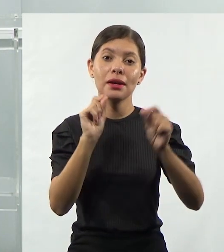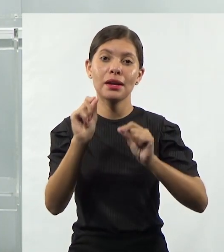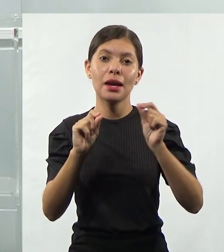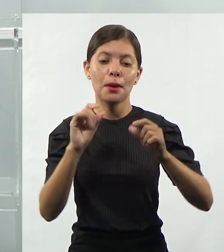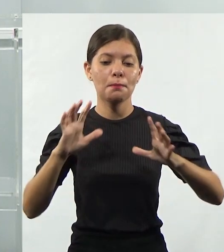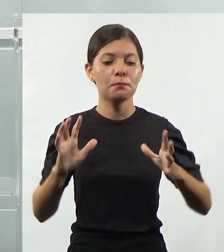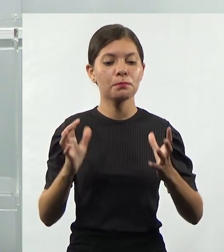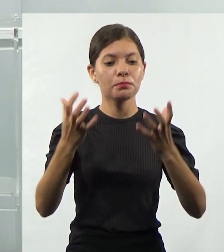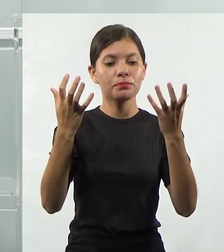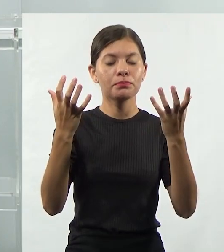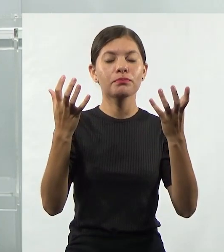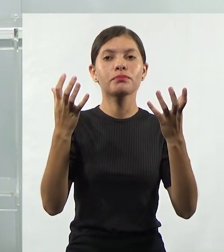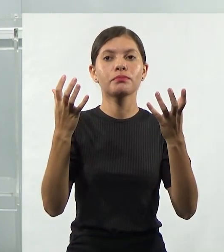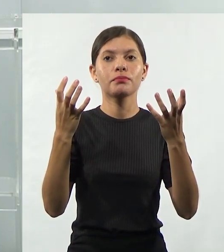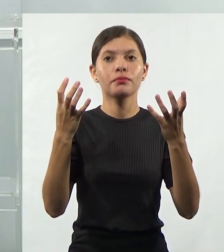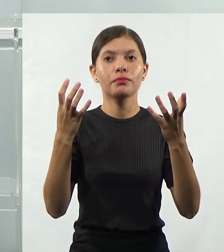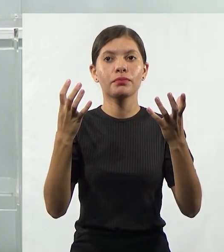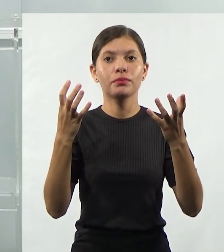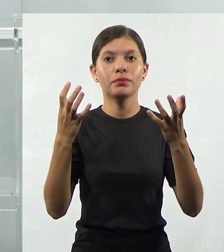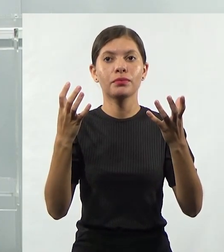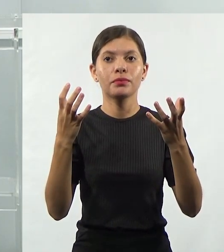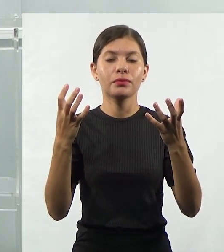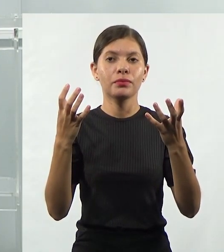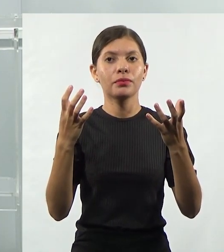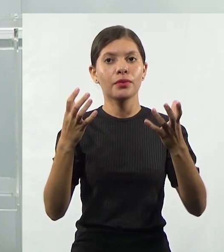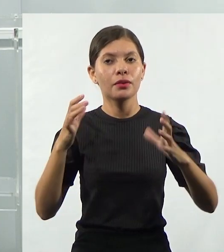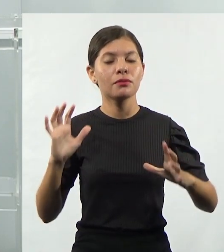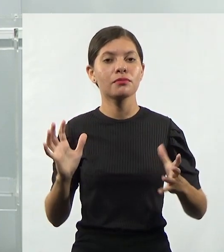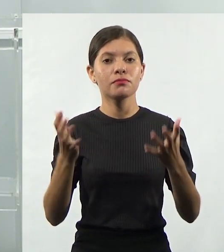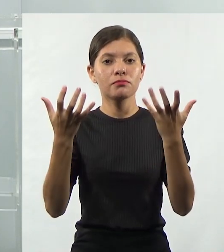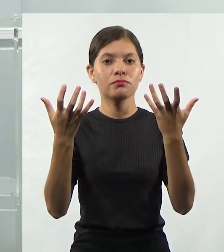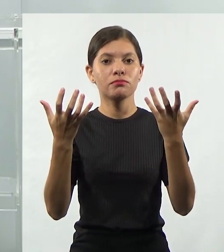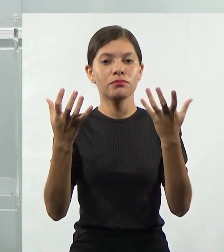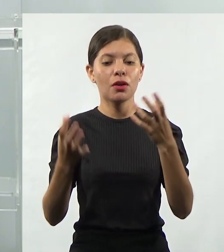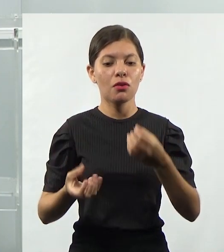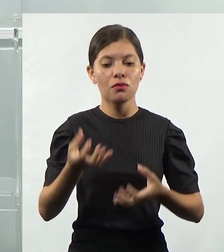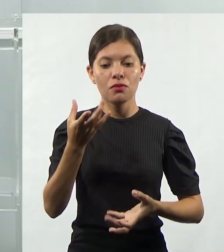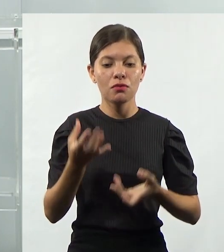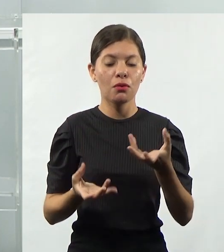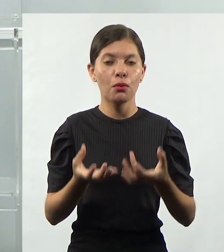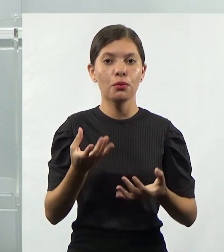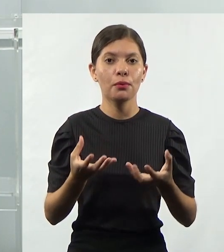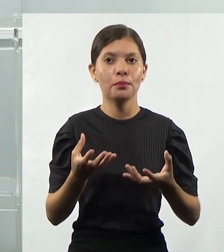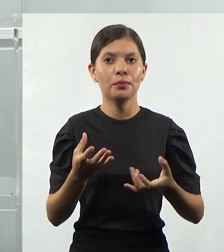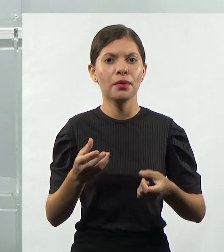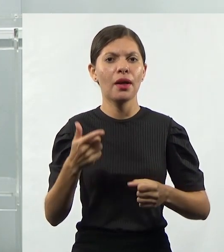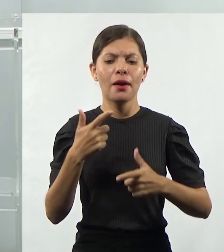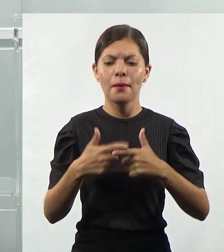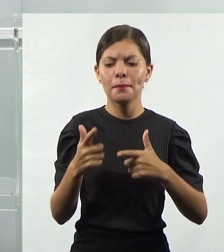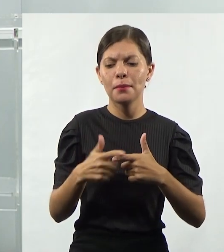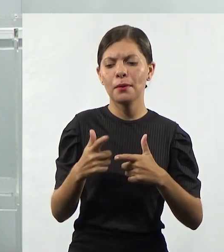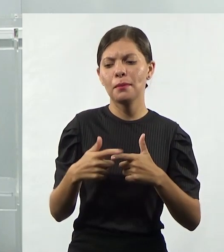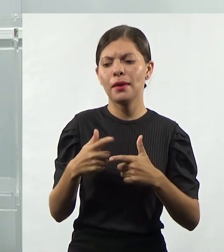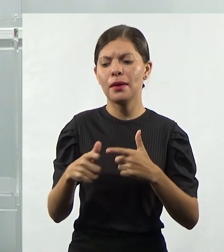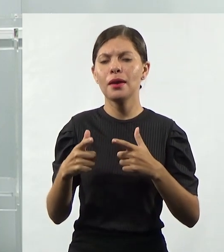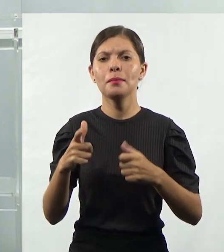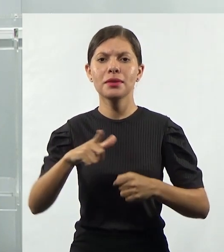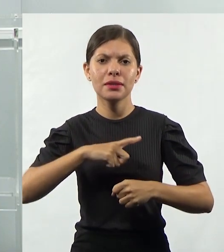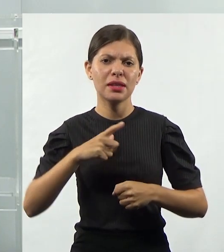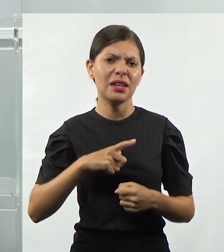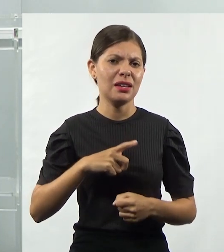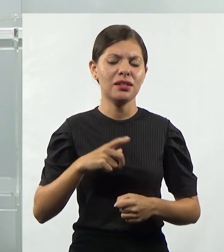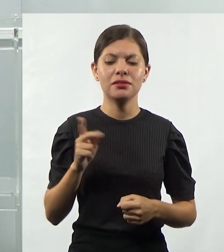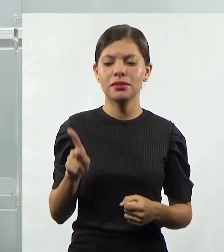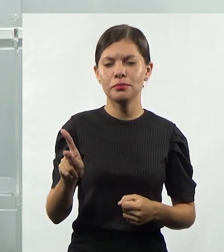situação fique descontrolada, né? Não é que os problemas nunca vão acontecer, já disse